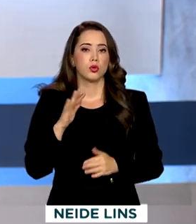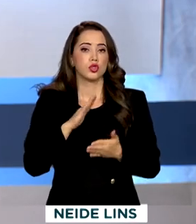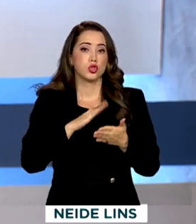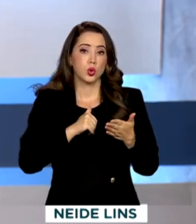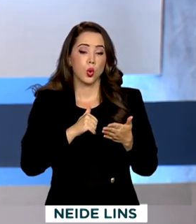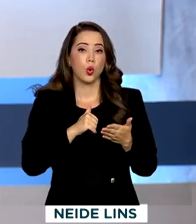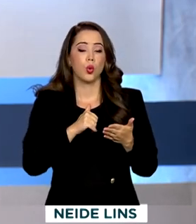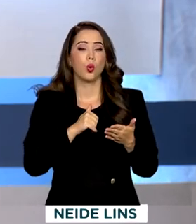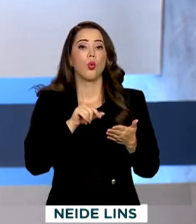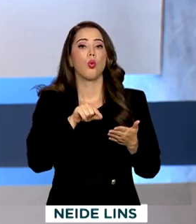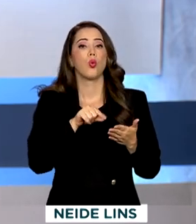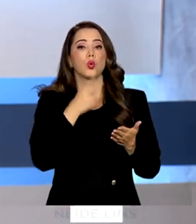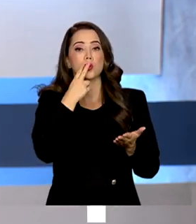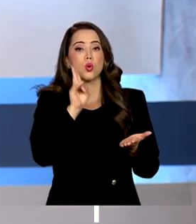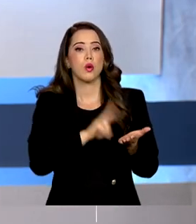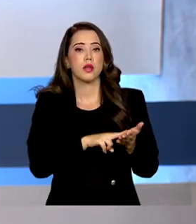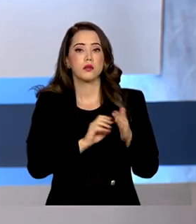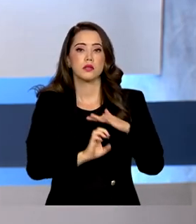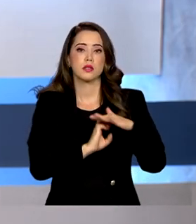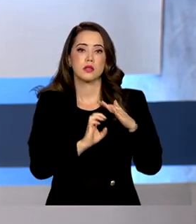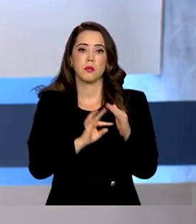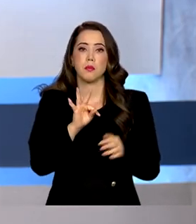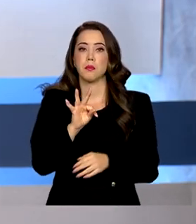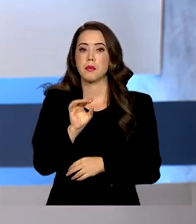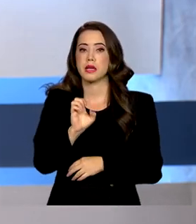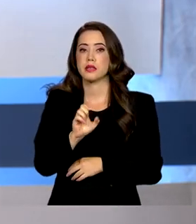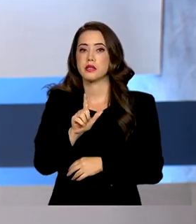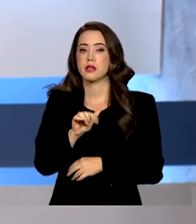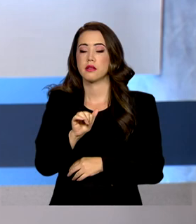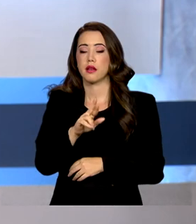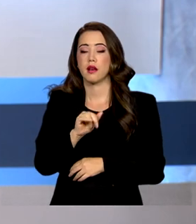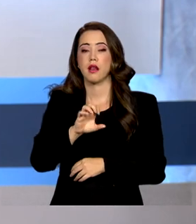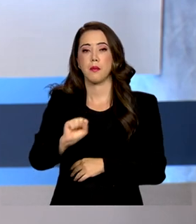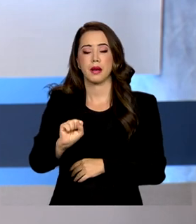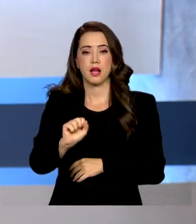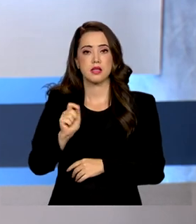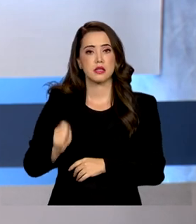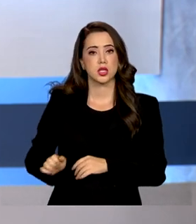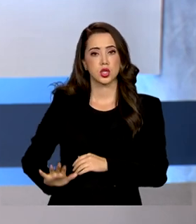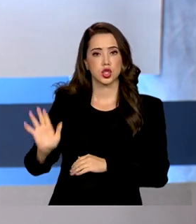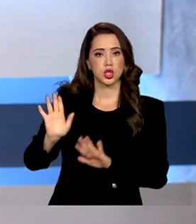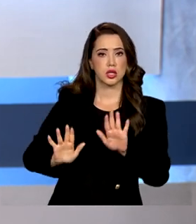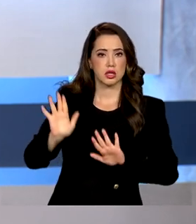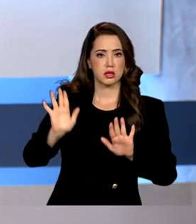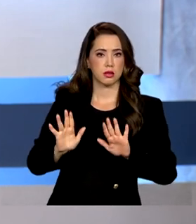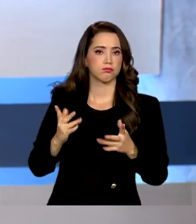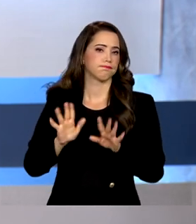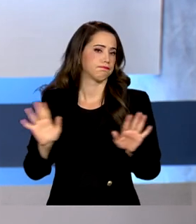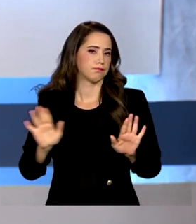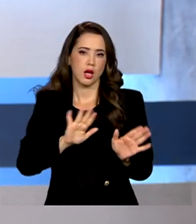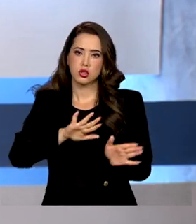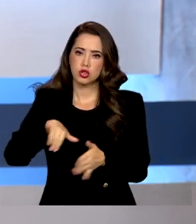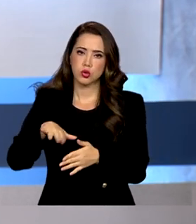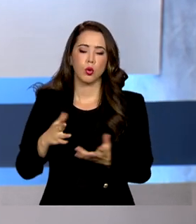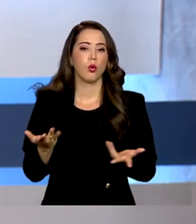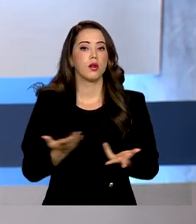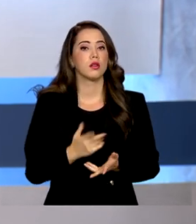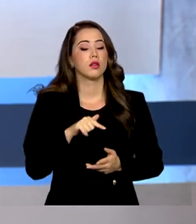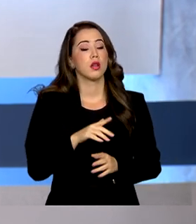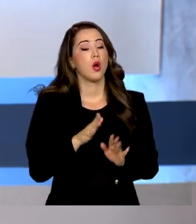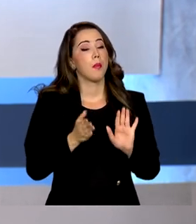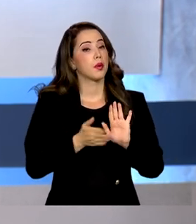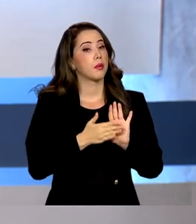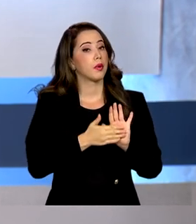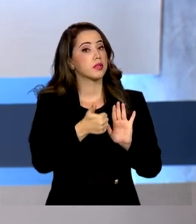Programa Nacional de Desestatização. A recomendação foi publicada no Diário Oficial e é uma das ações propostas para os 100 primeiros